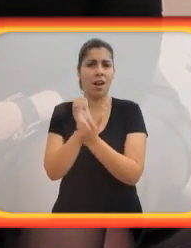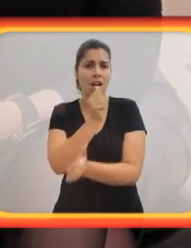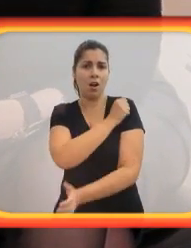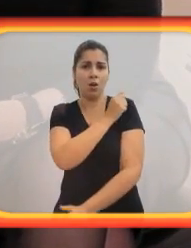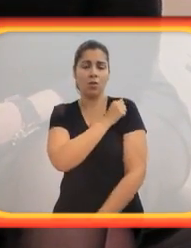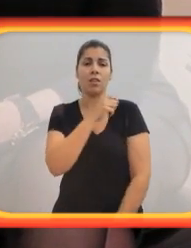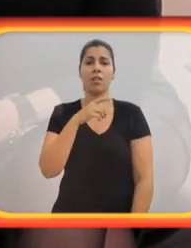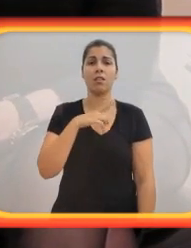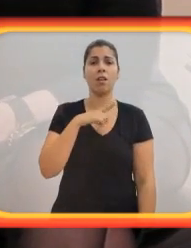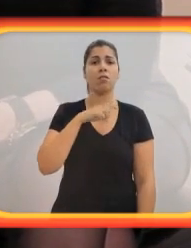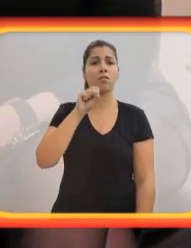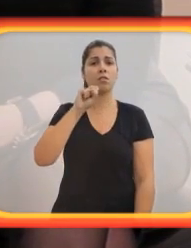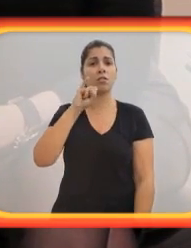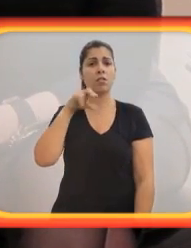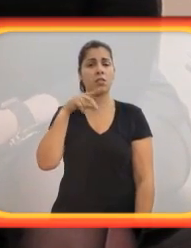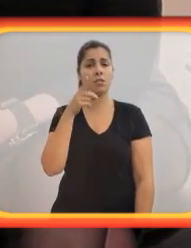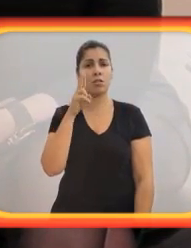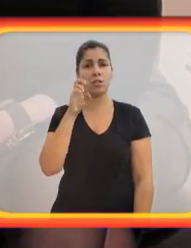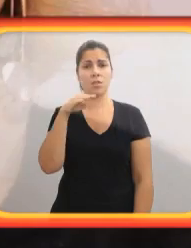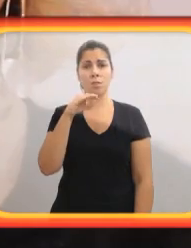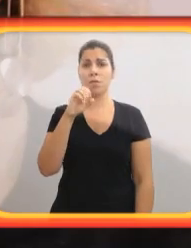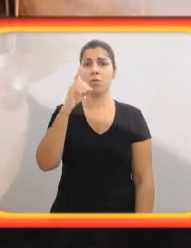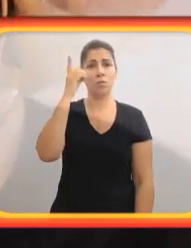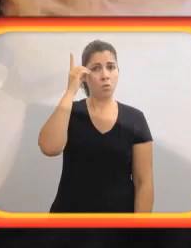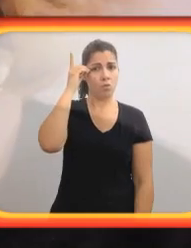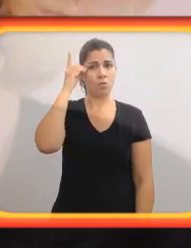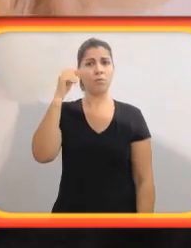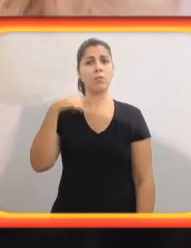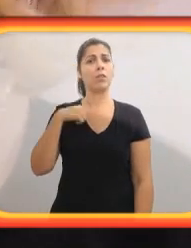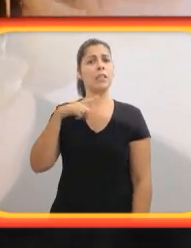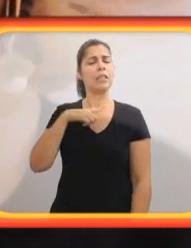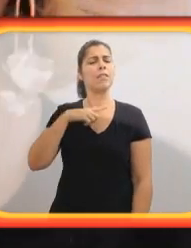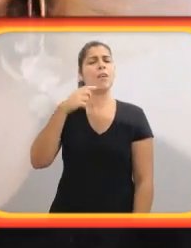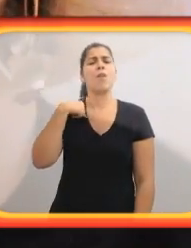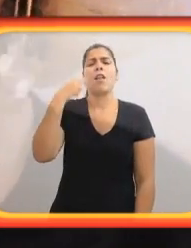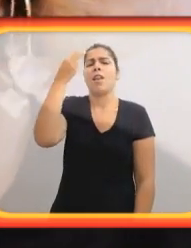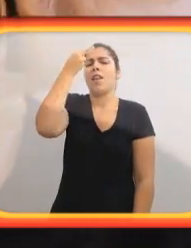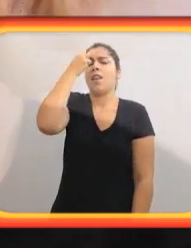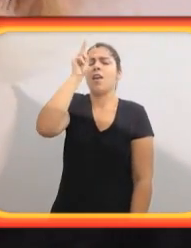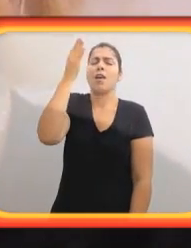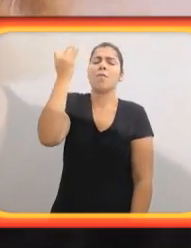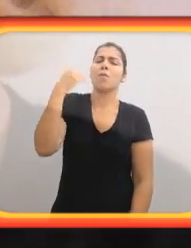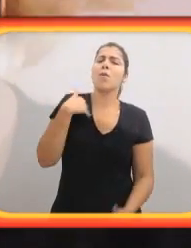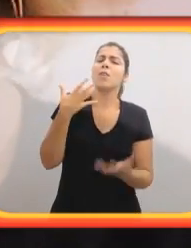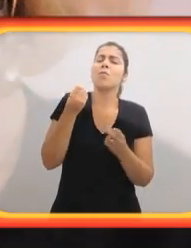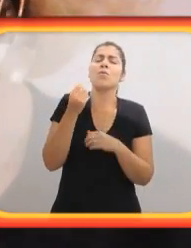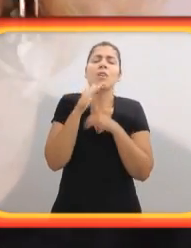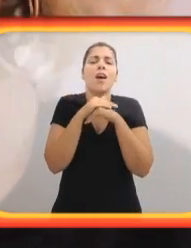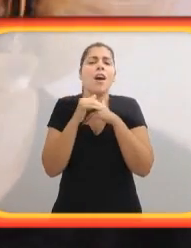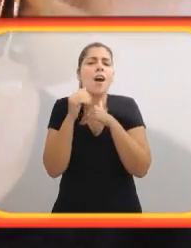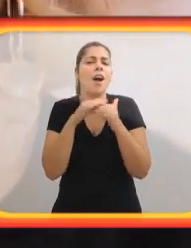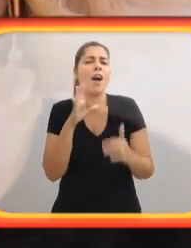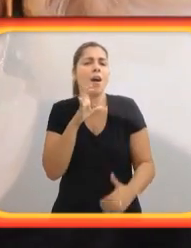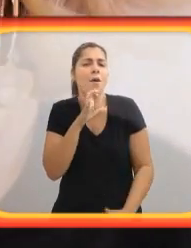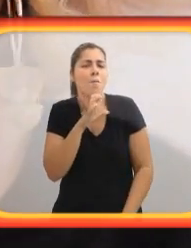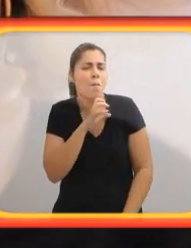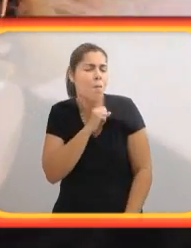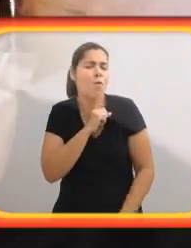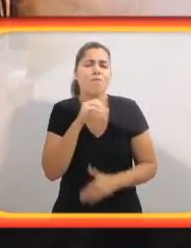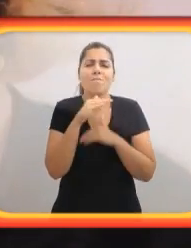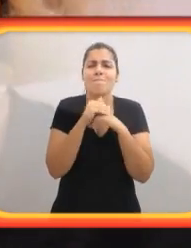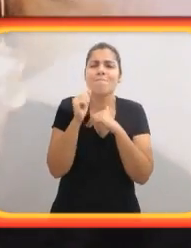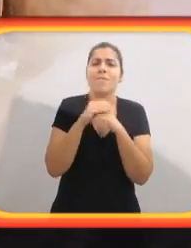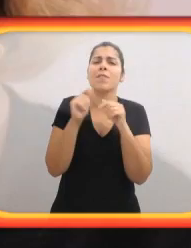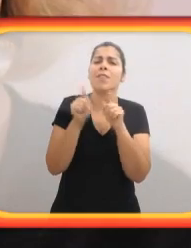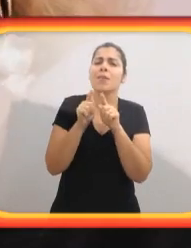no interior de São Paulo ainda. E eu fiz estágio durante meses como professora